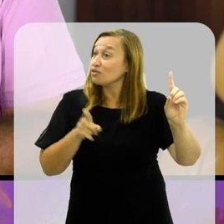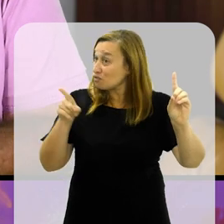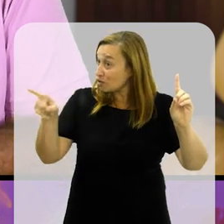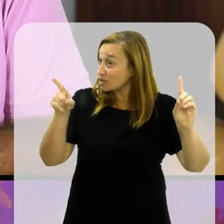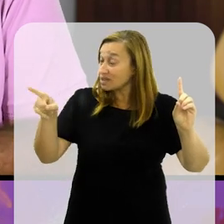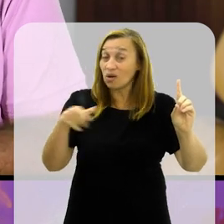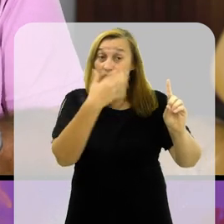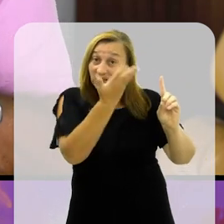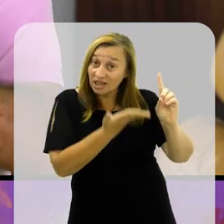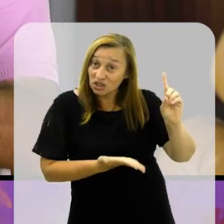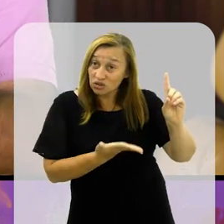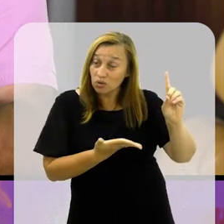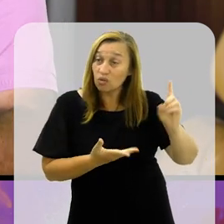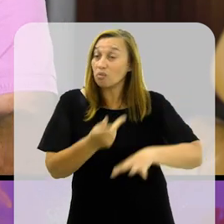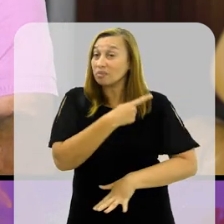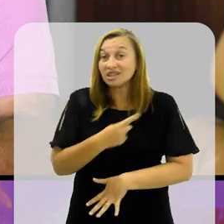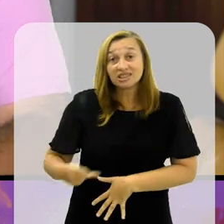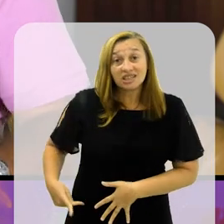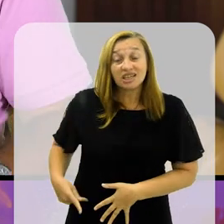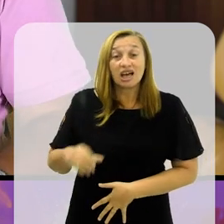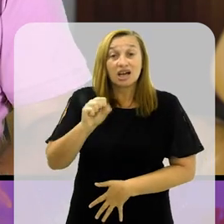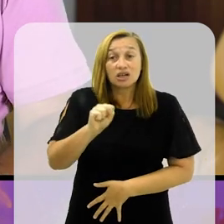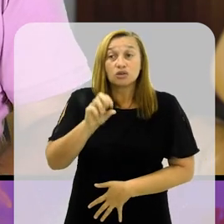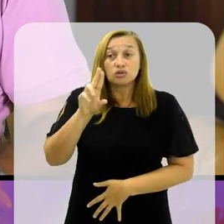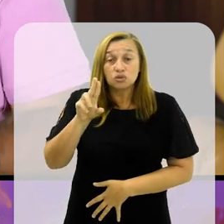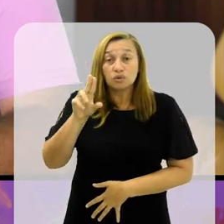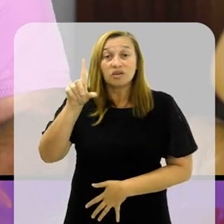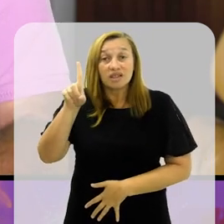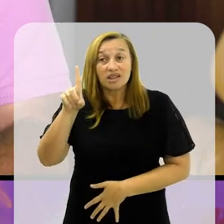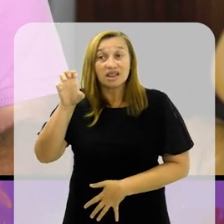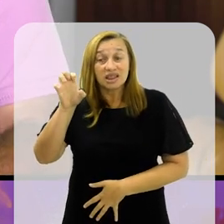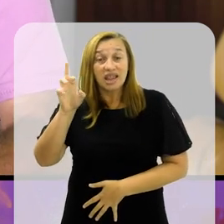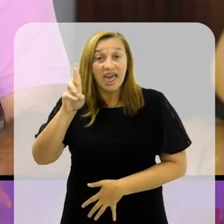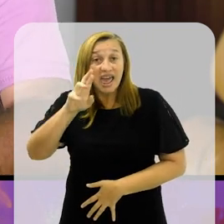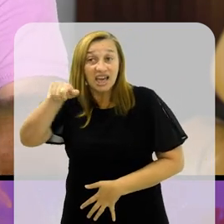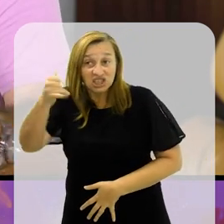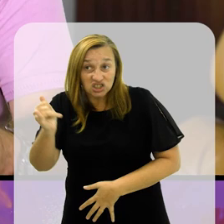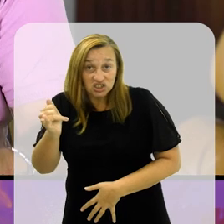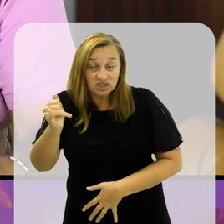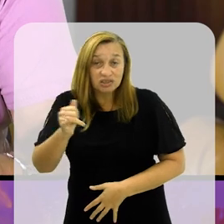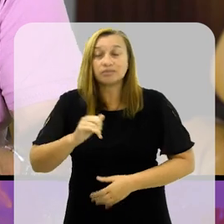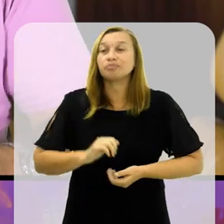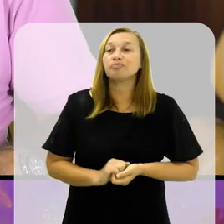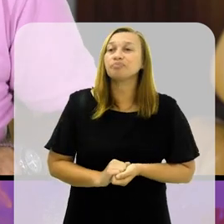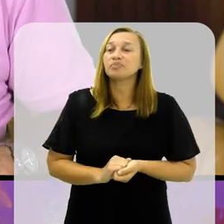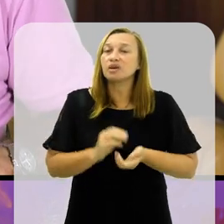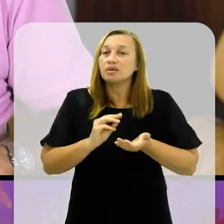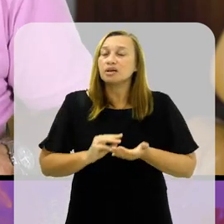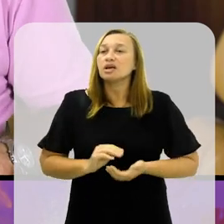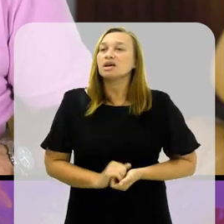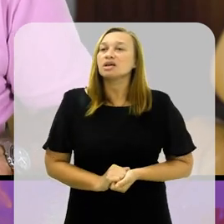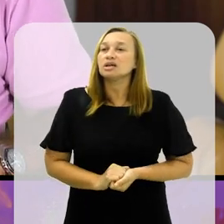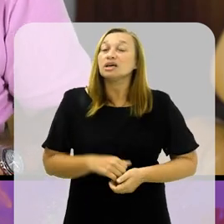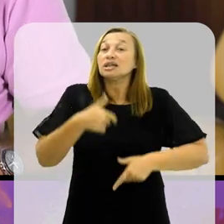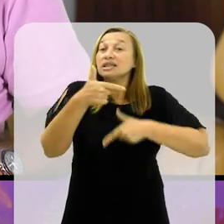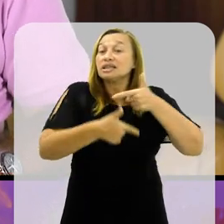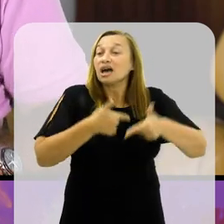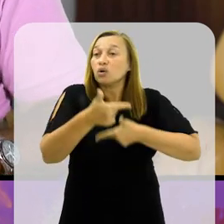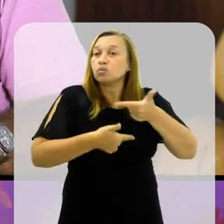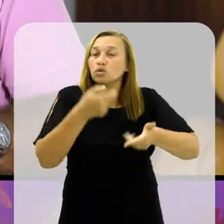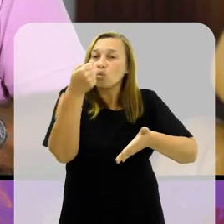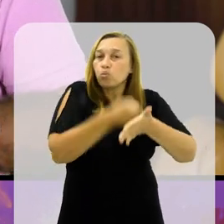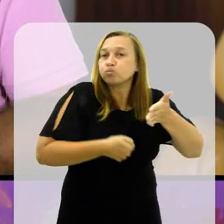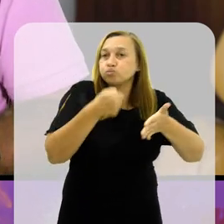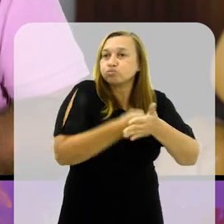e por você, como presidente da Suderja, pelos seus pares, pelos integrantes da Suderja, na luta contra o